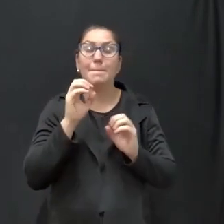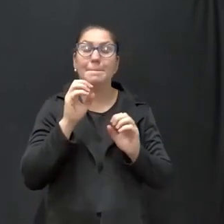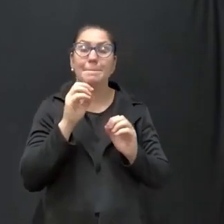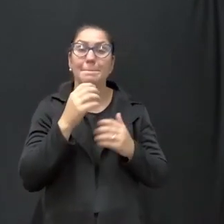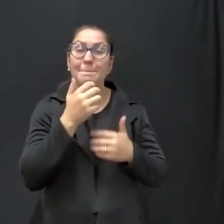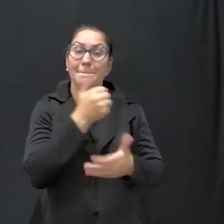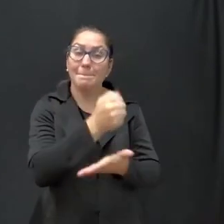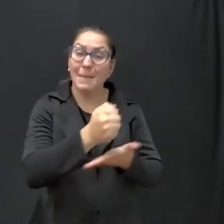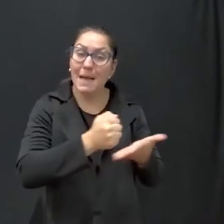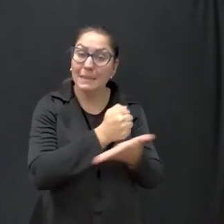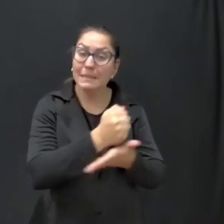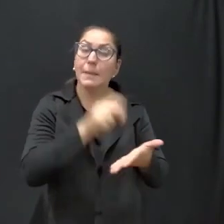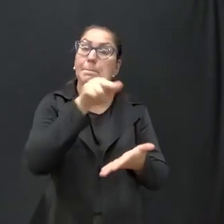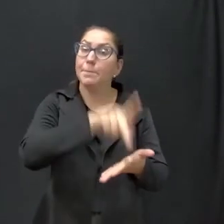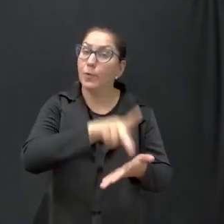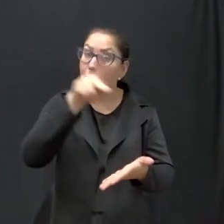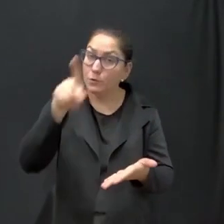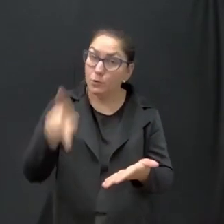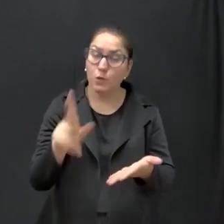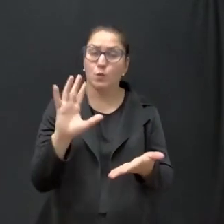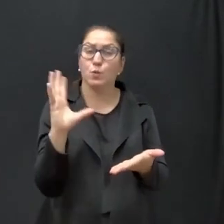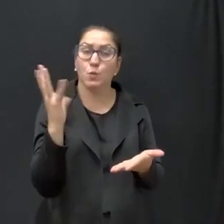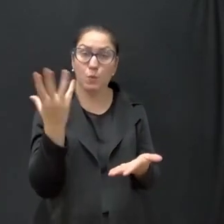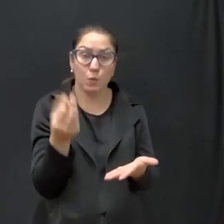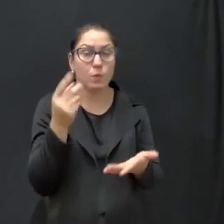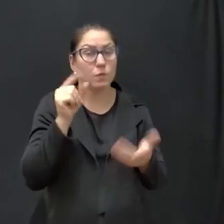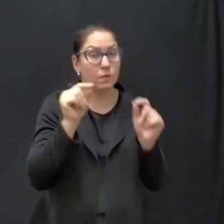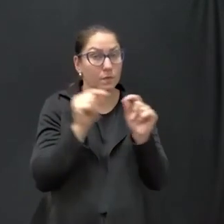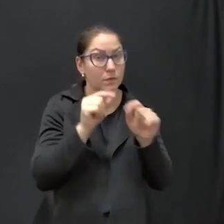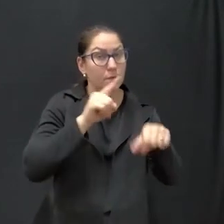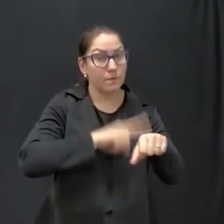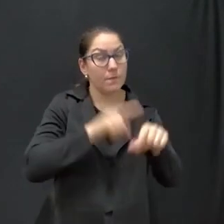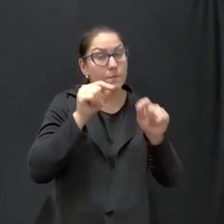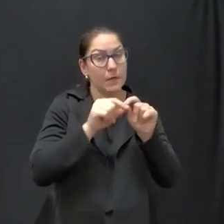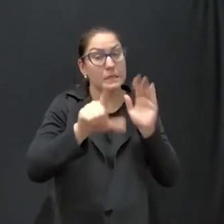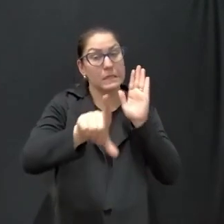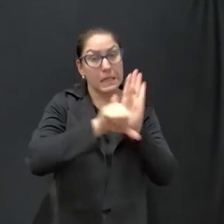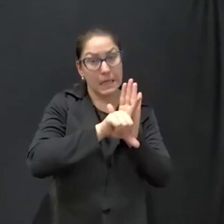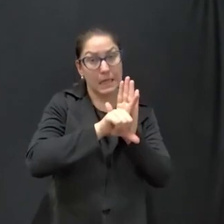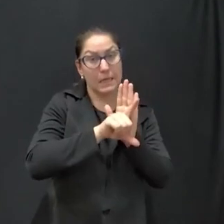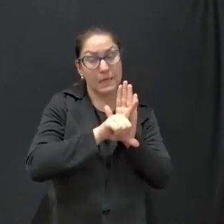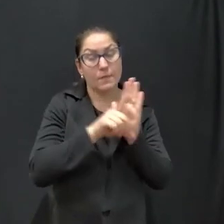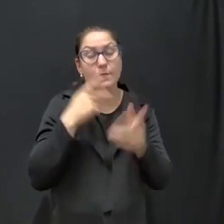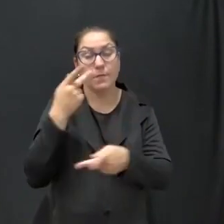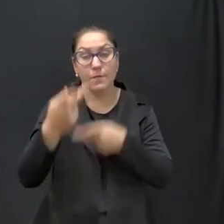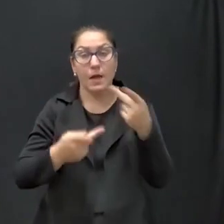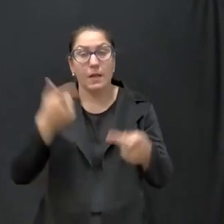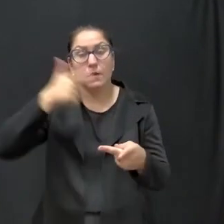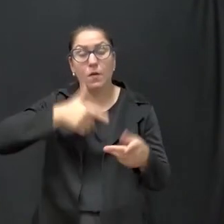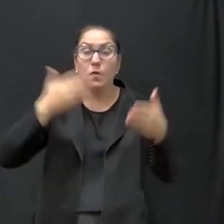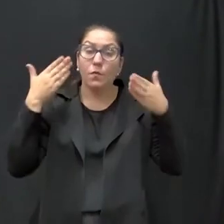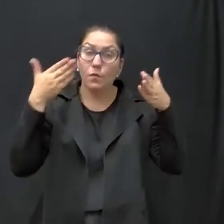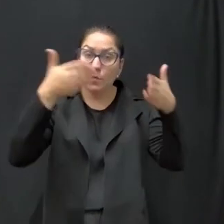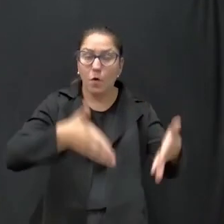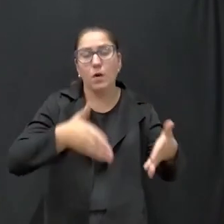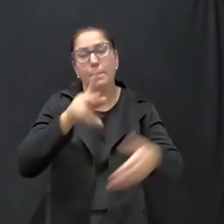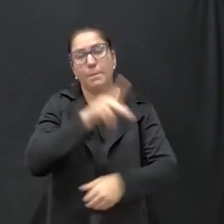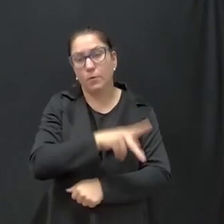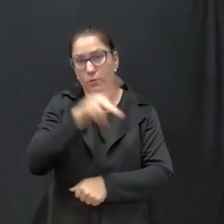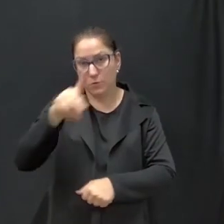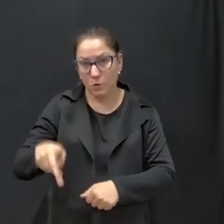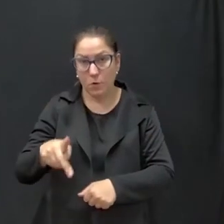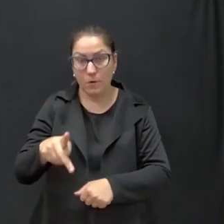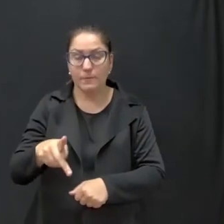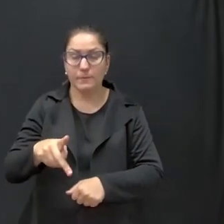Professores, todas as vezes que esta lei ou os decretos vêm citando, foca nos professores